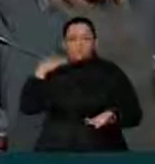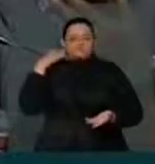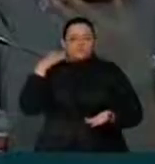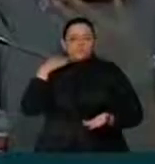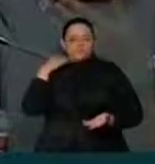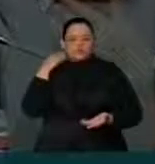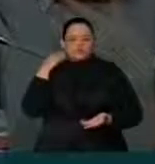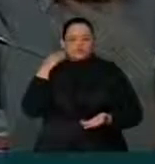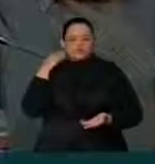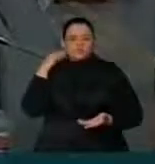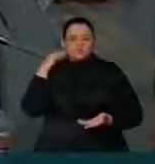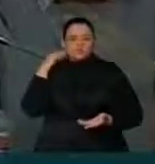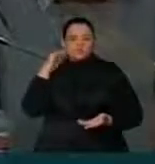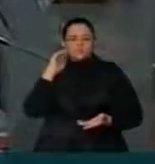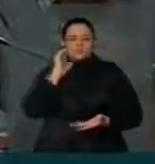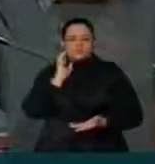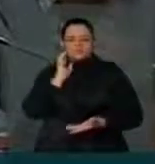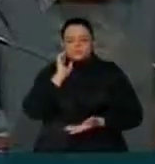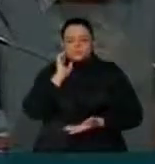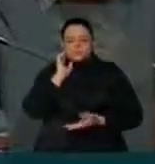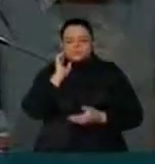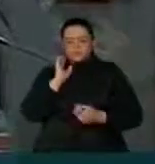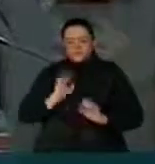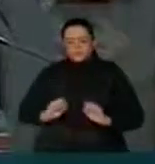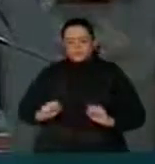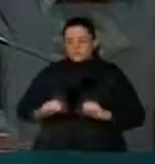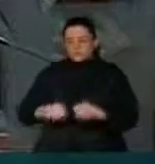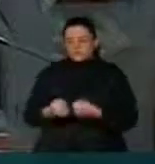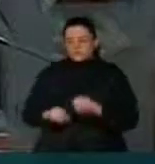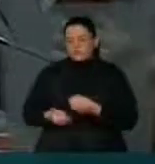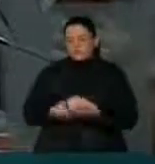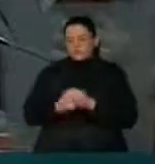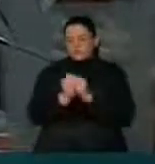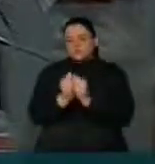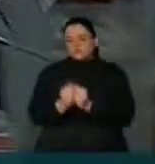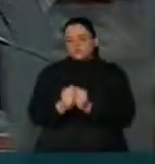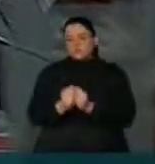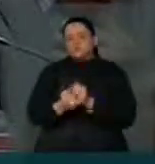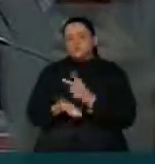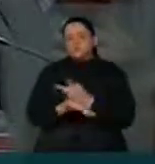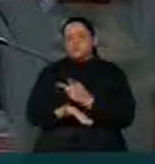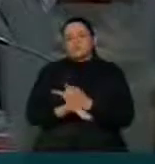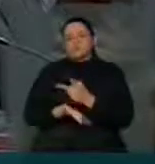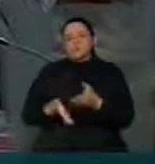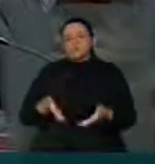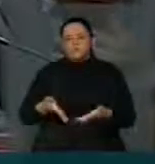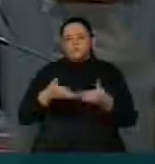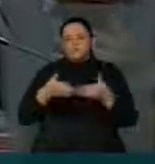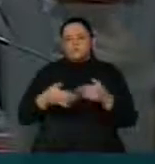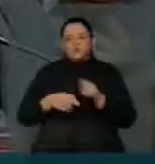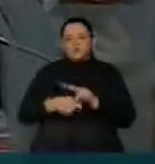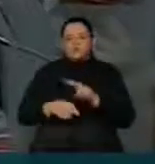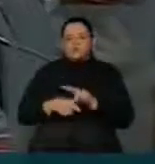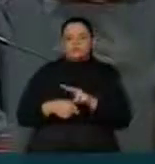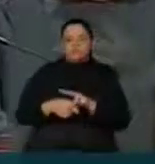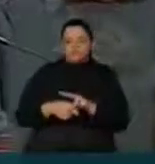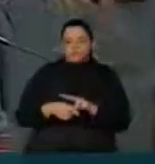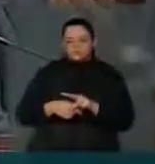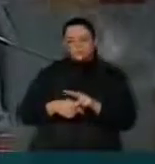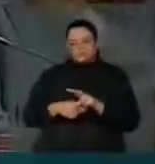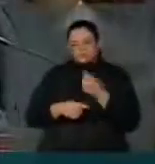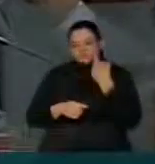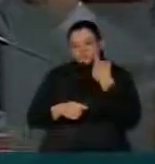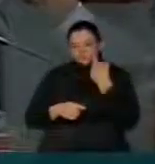incorporou a esse esforço de garantir empréstimos, pontes para, e esses são de caráter estrutural, para